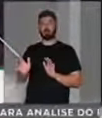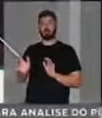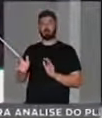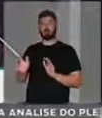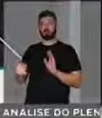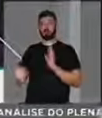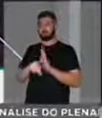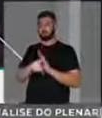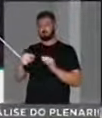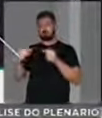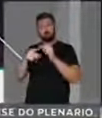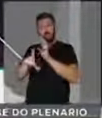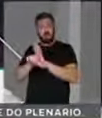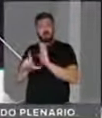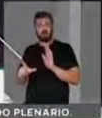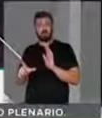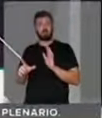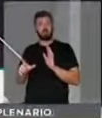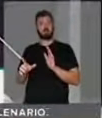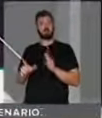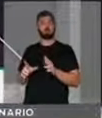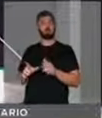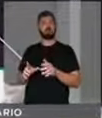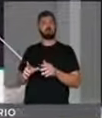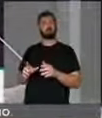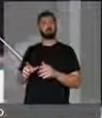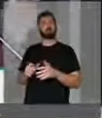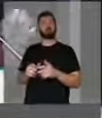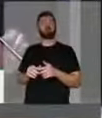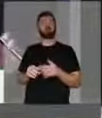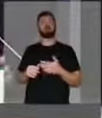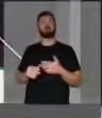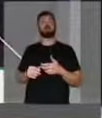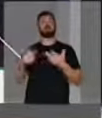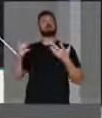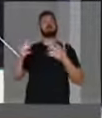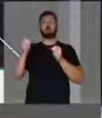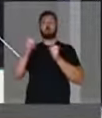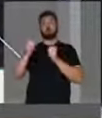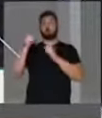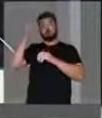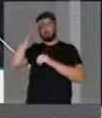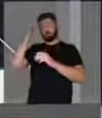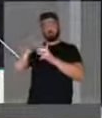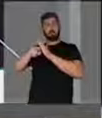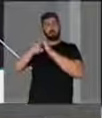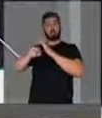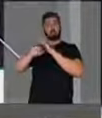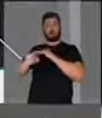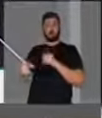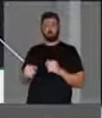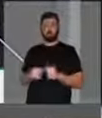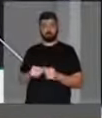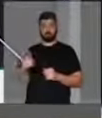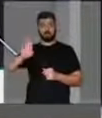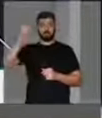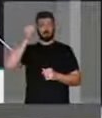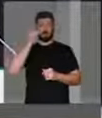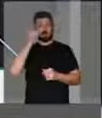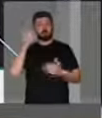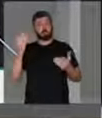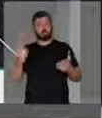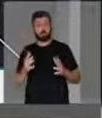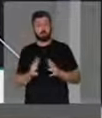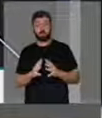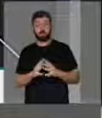legalmente que não possa ser sabatinado como candidato. Então,